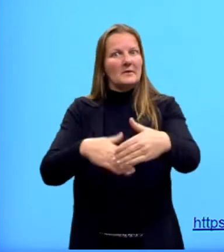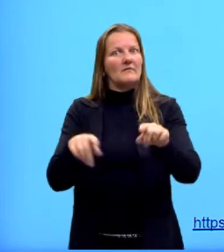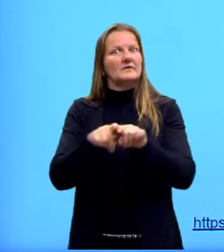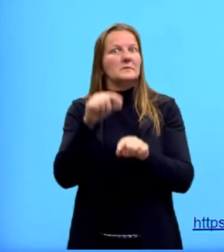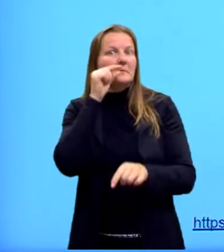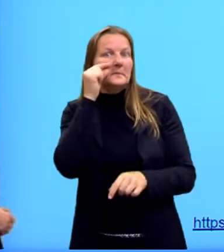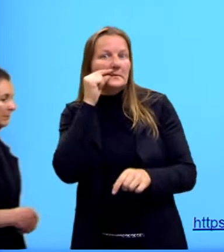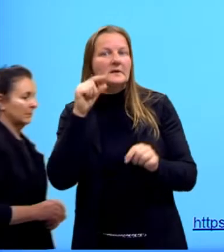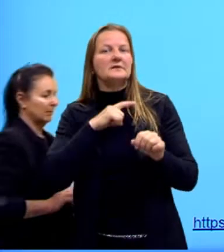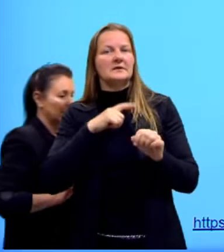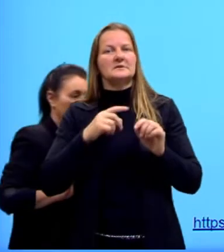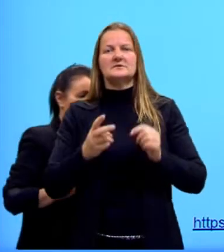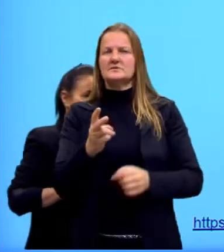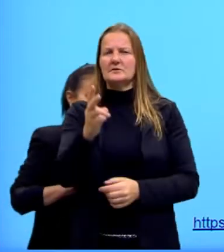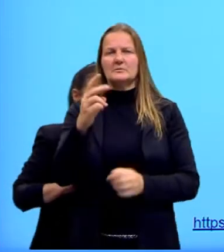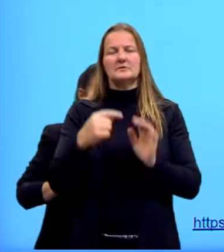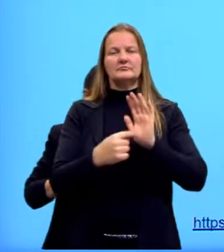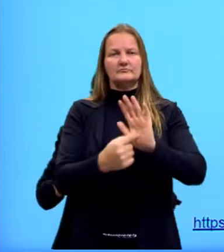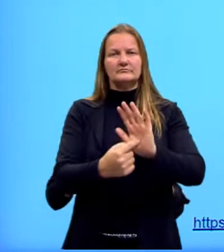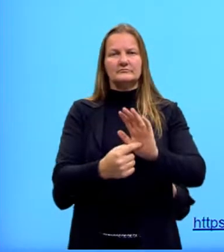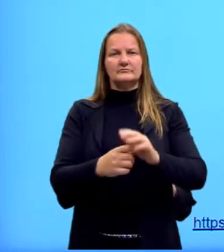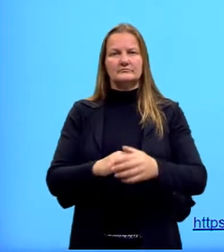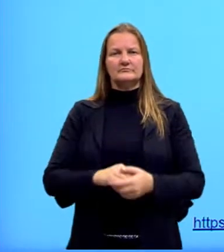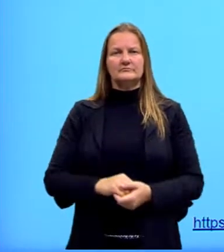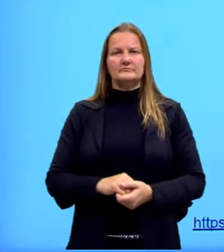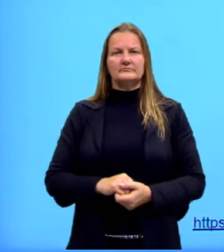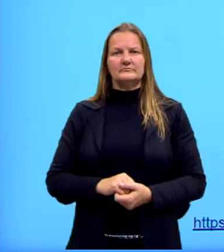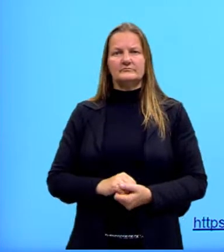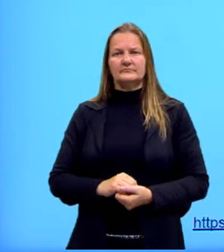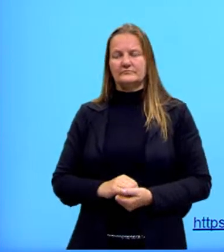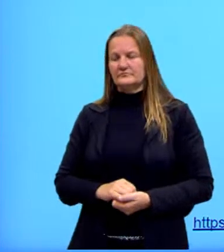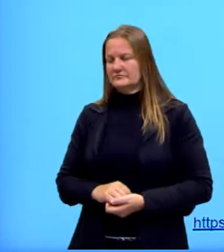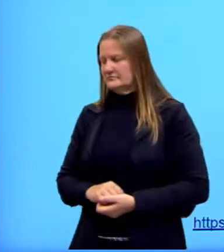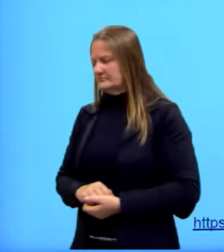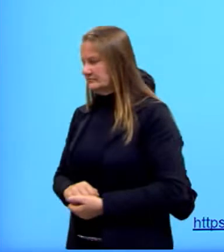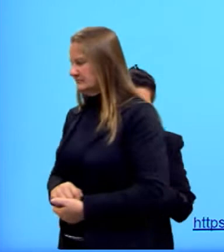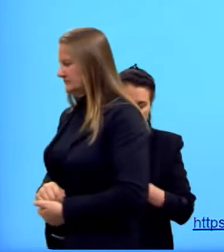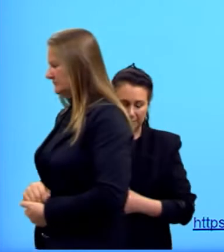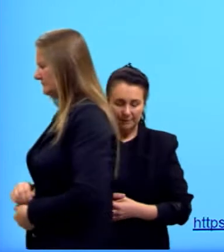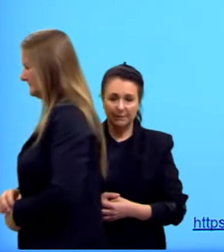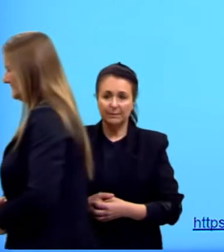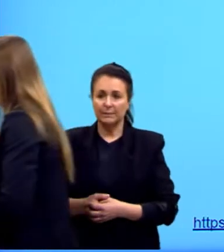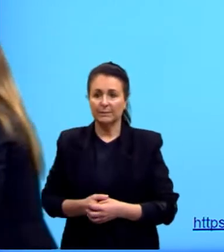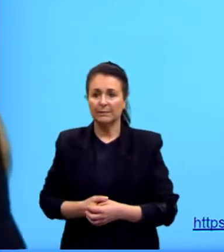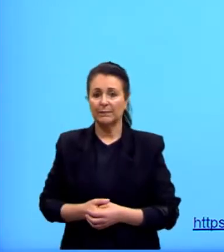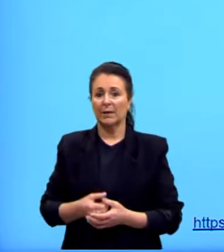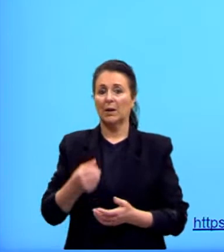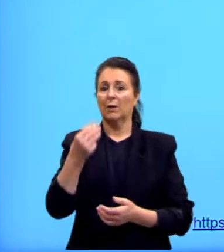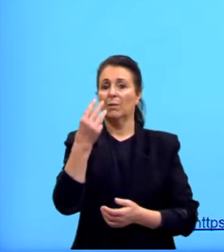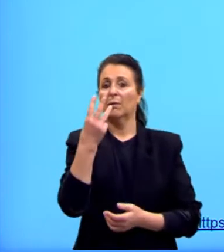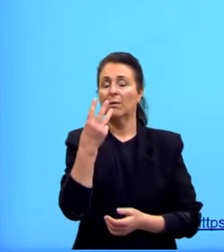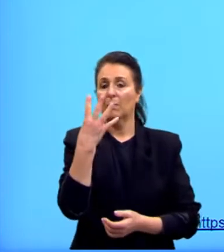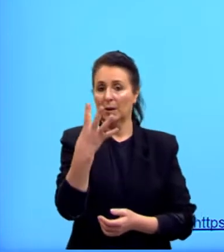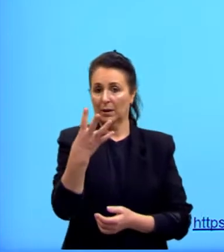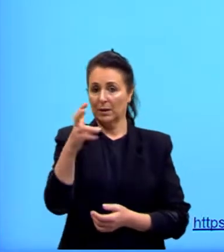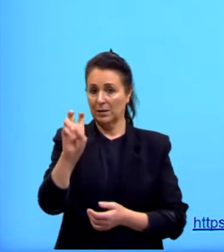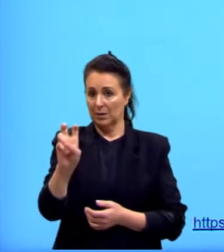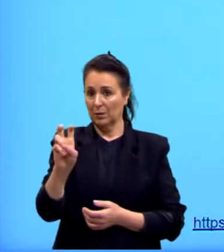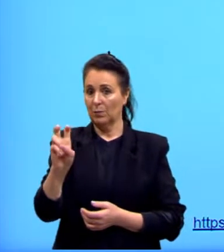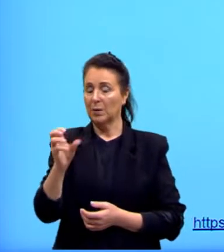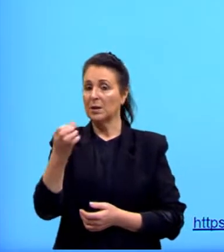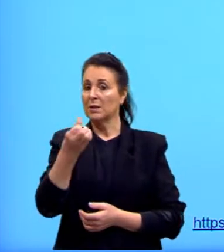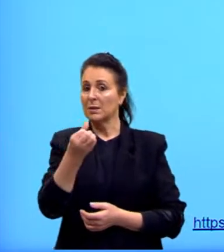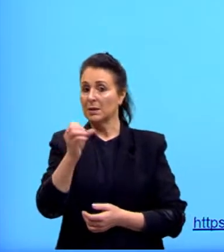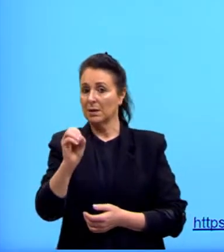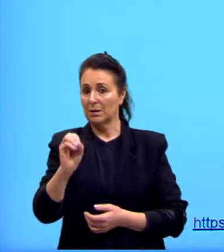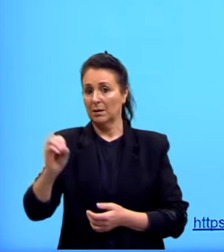vestibulares. Eles são os ângulos, então, de 30, 45 e 60 graus. Para conhecer o